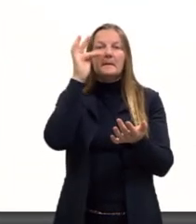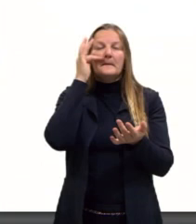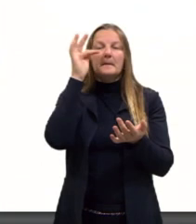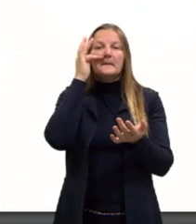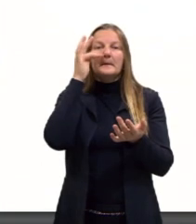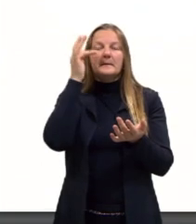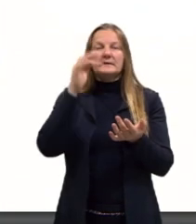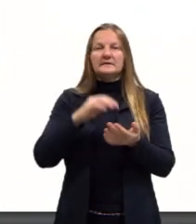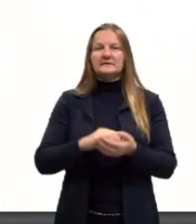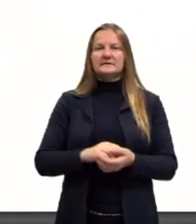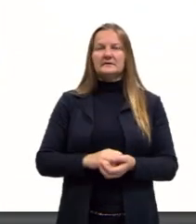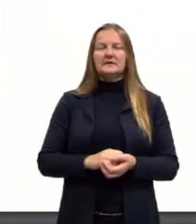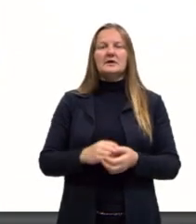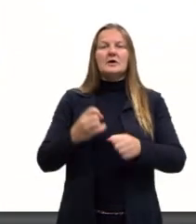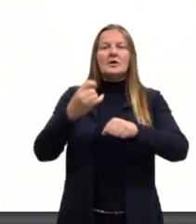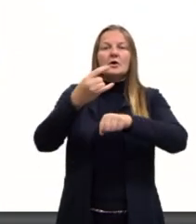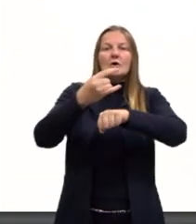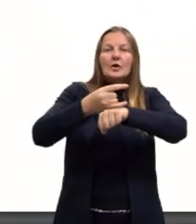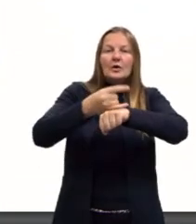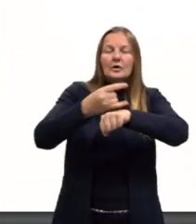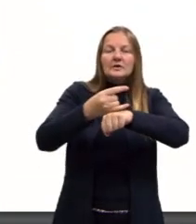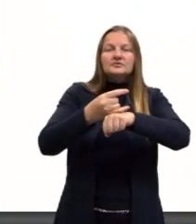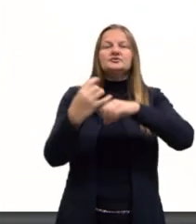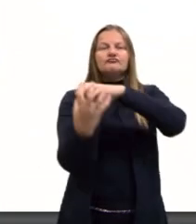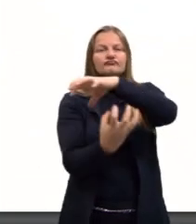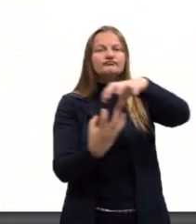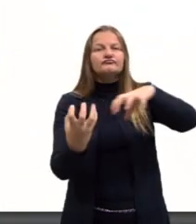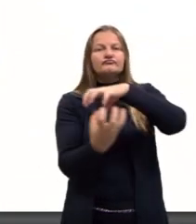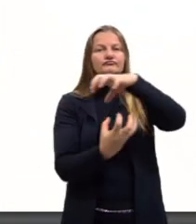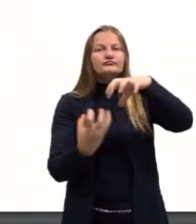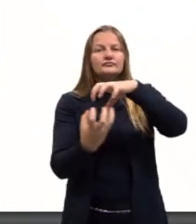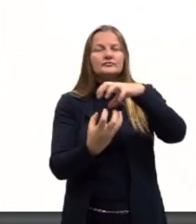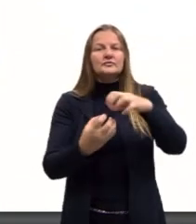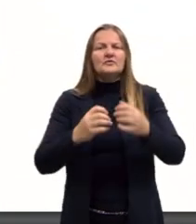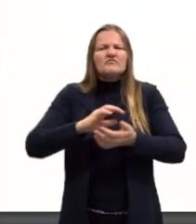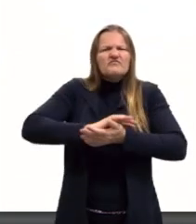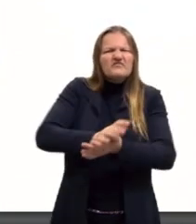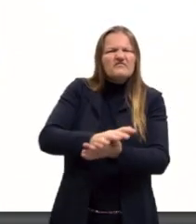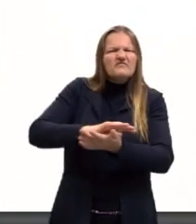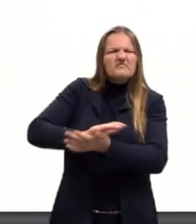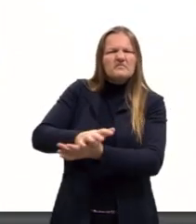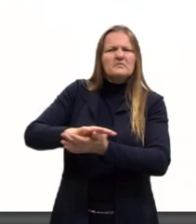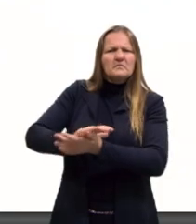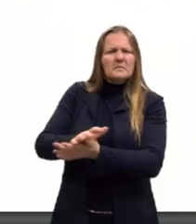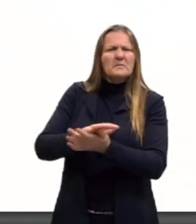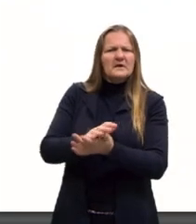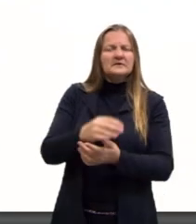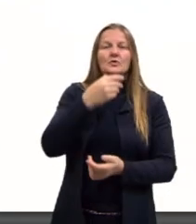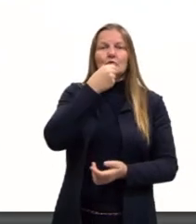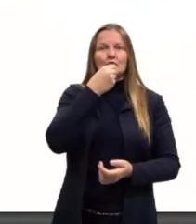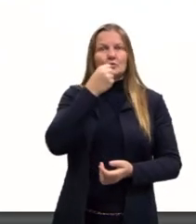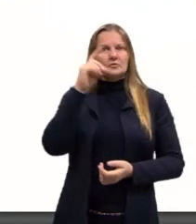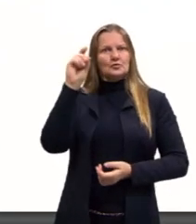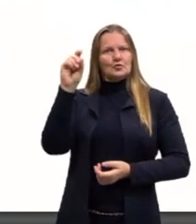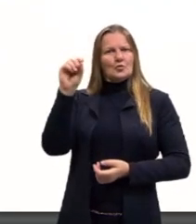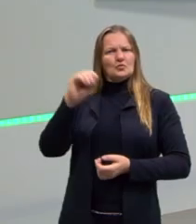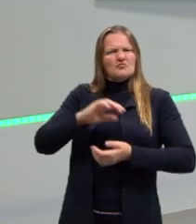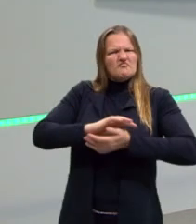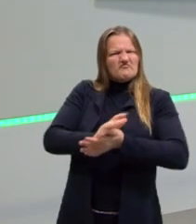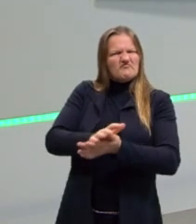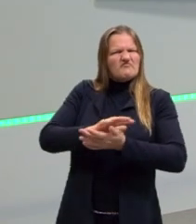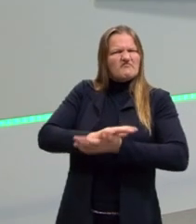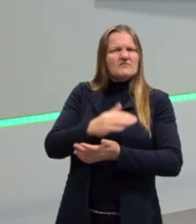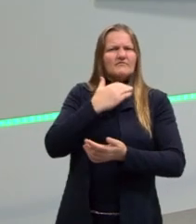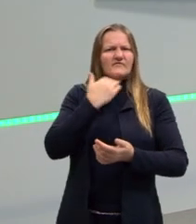Revolução Francesa, os haitianos fazem a sua revolução, matam os senhores de escravos e tornam aquela